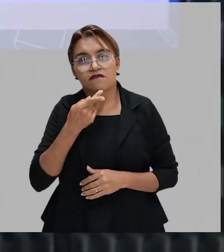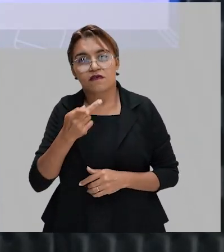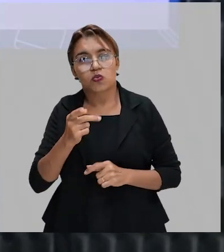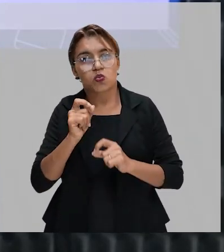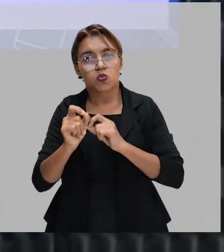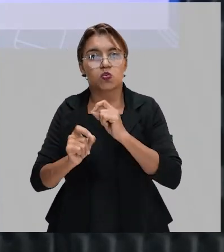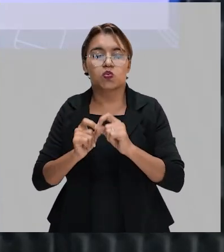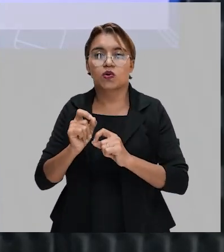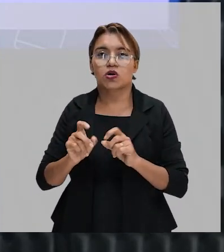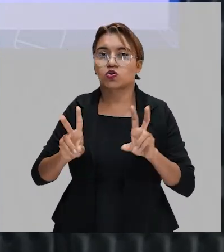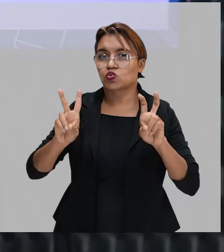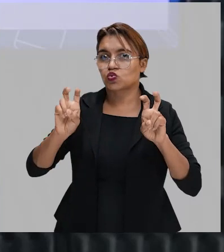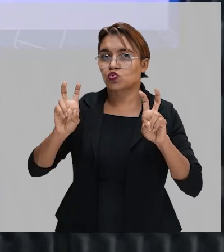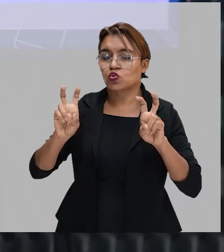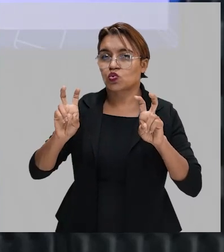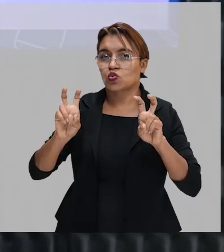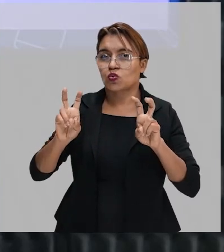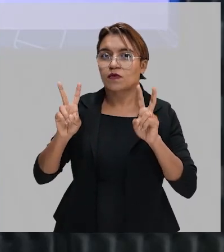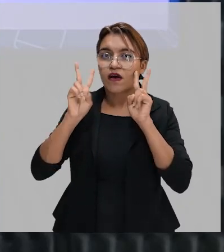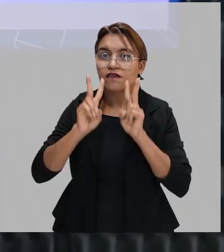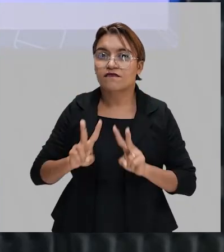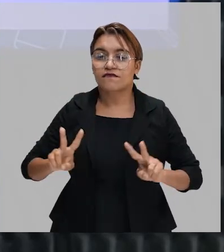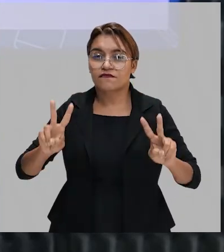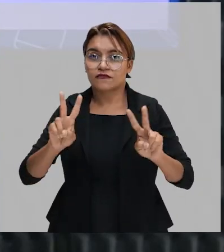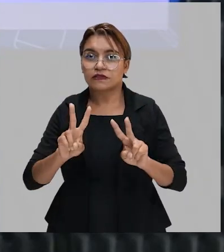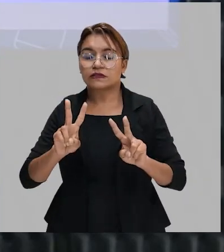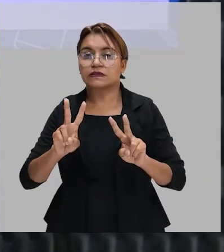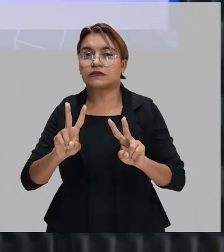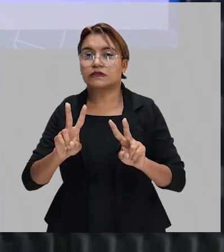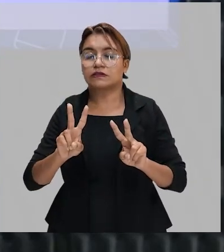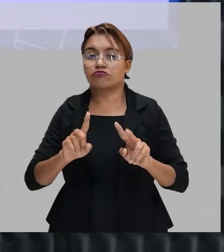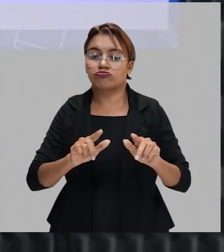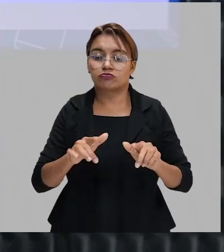essa visão opressora nos dias de hoje.